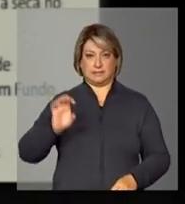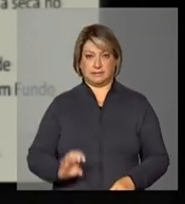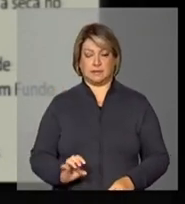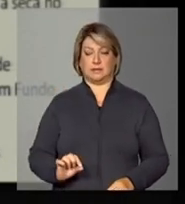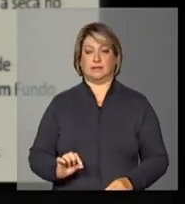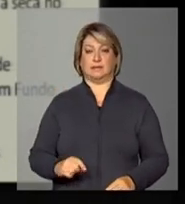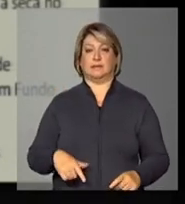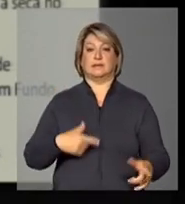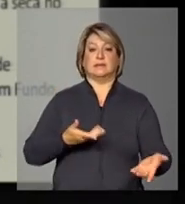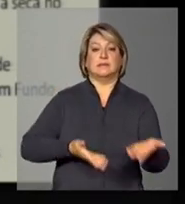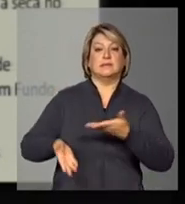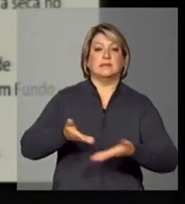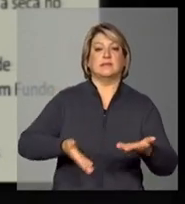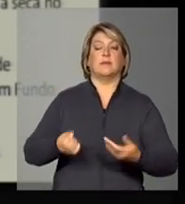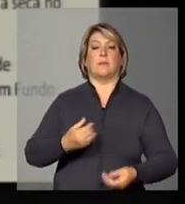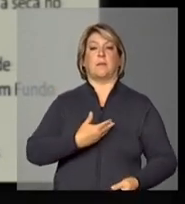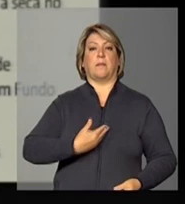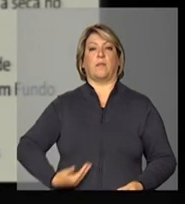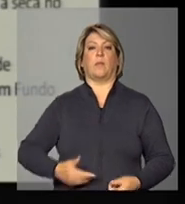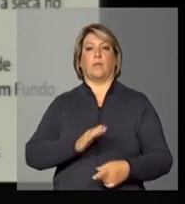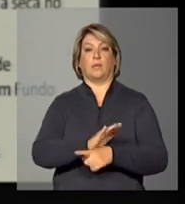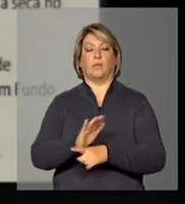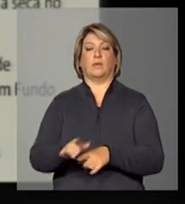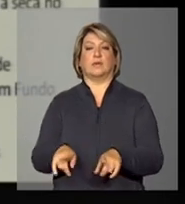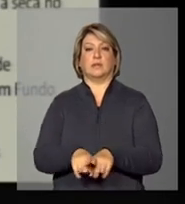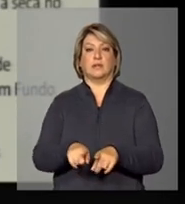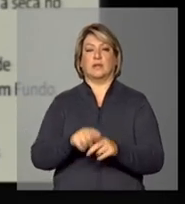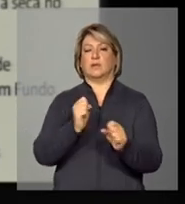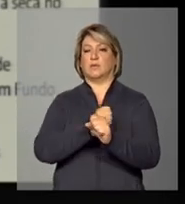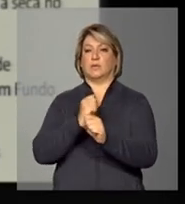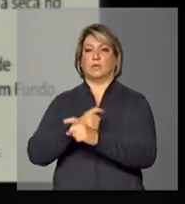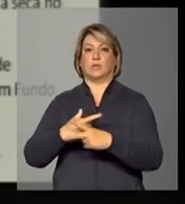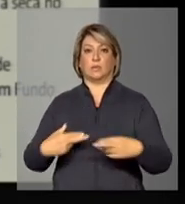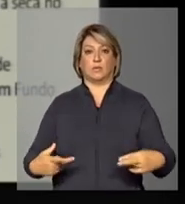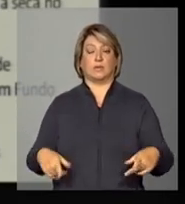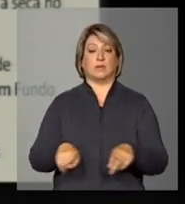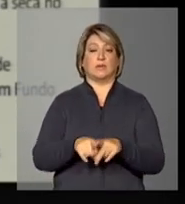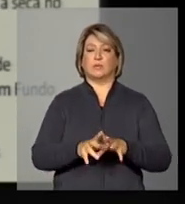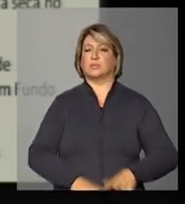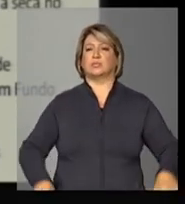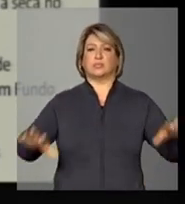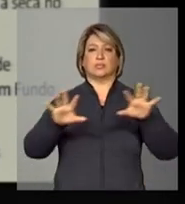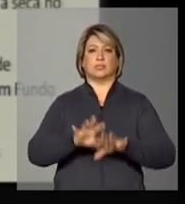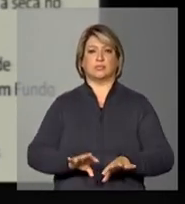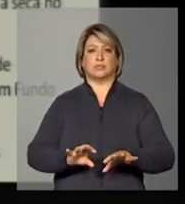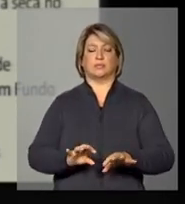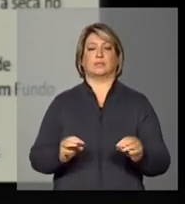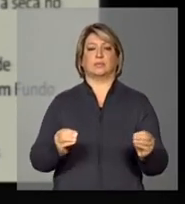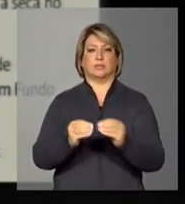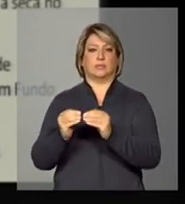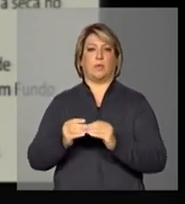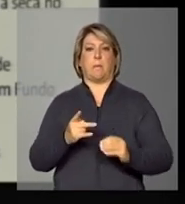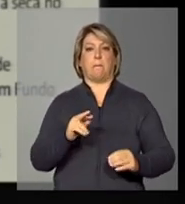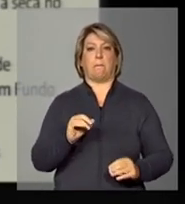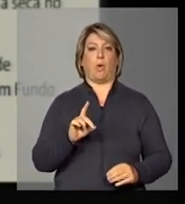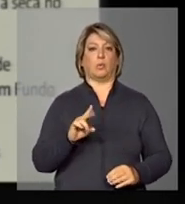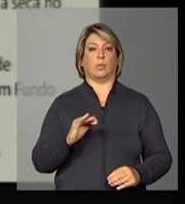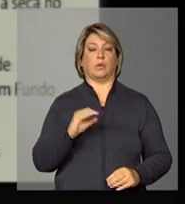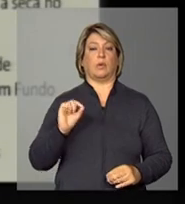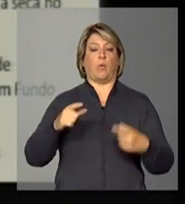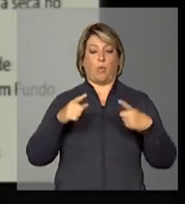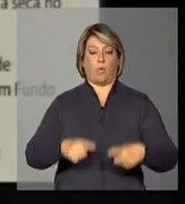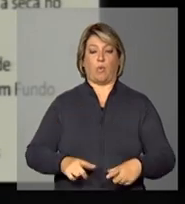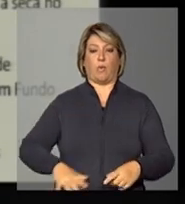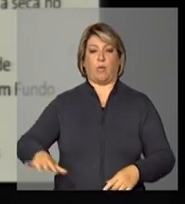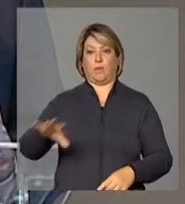públicos as infraestruturas e olha a rede de arranjos produtivos locais é muito